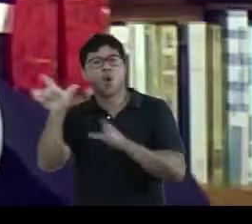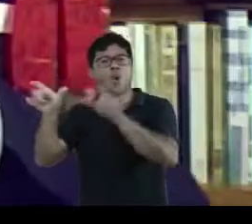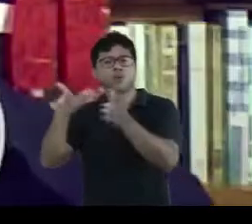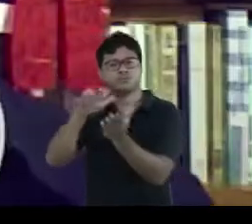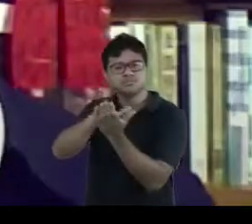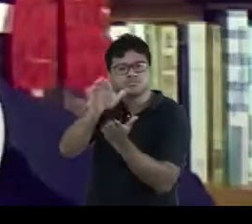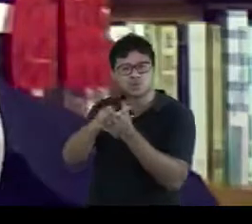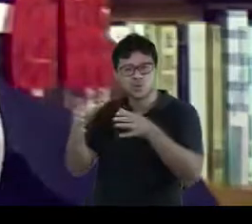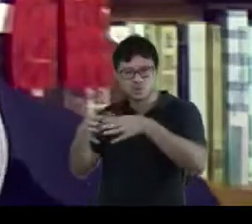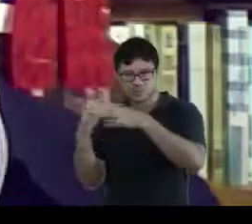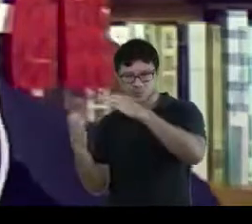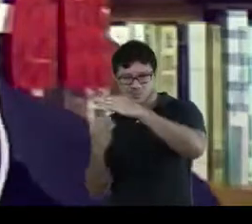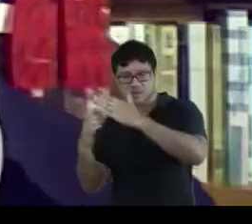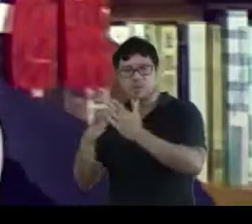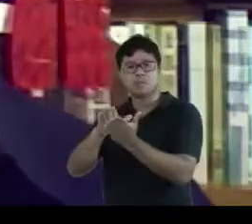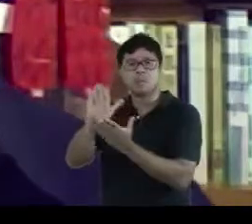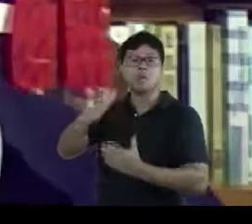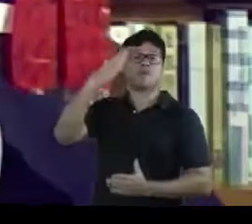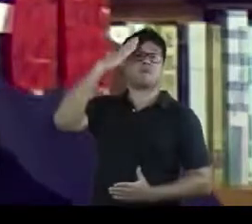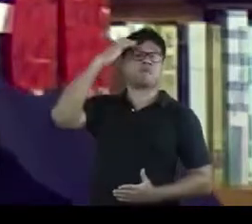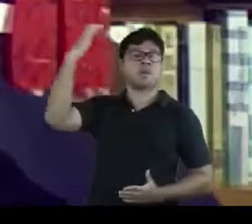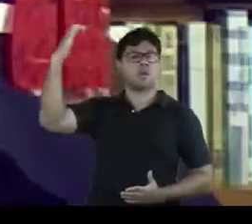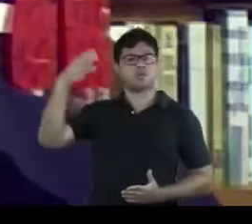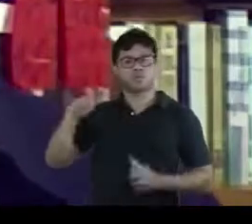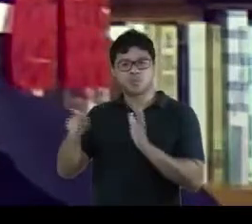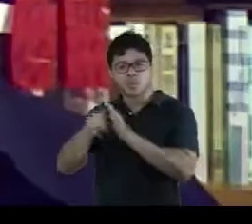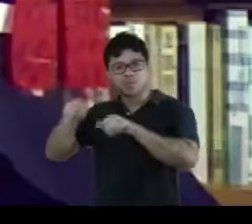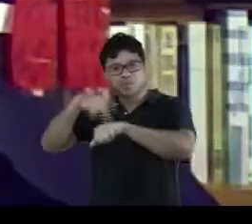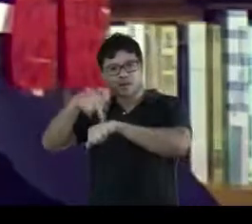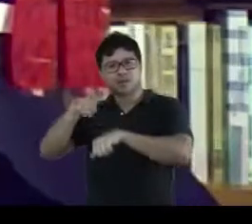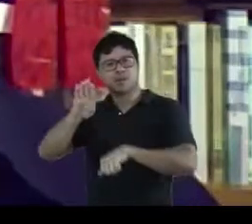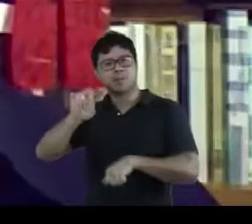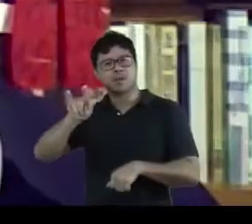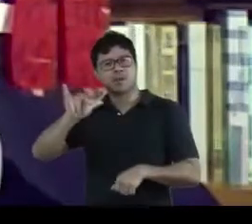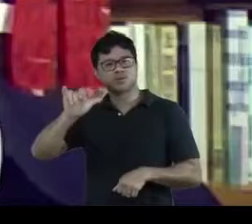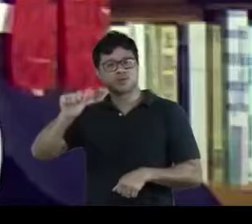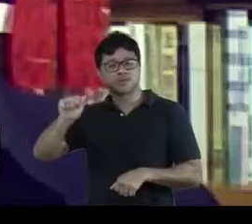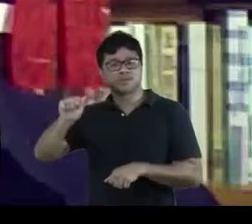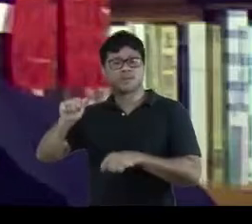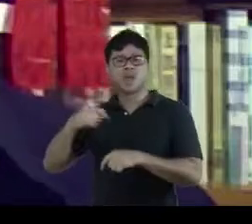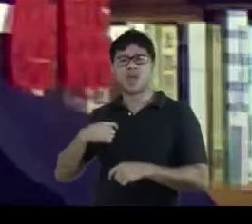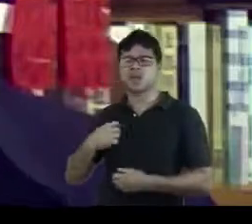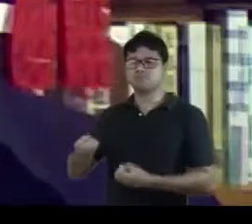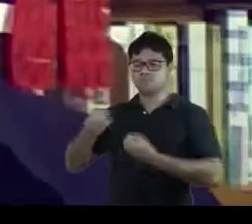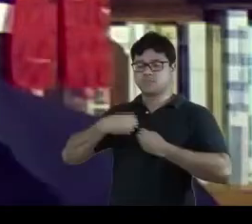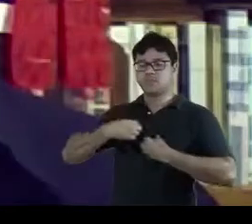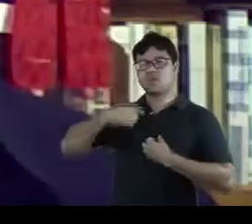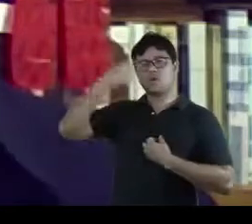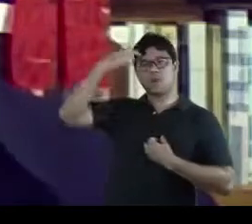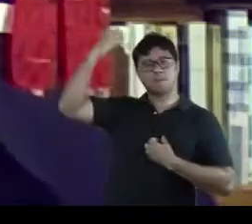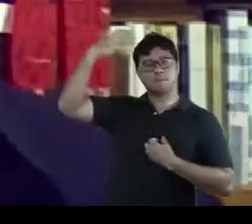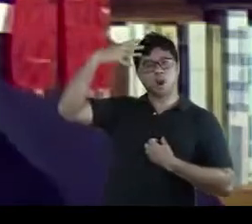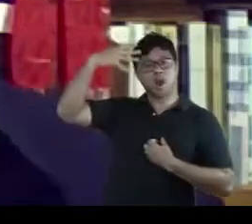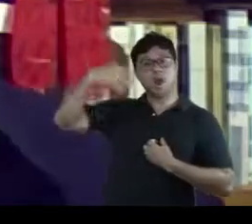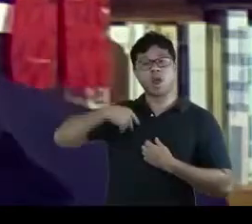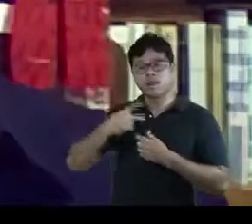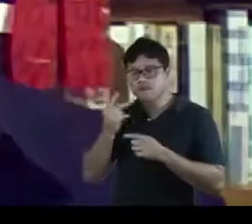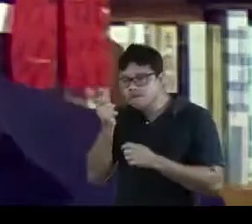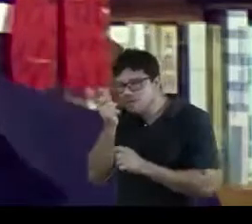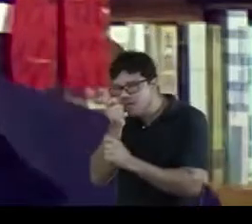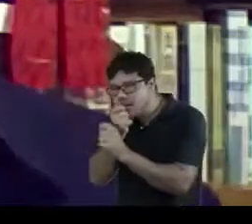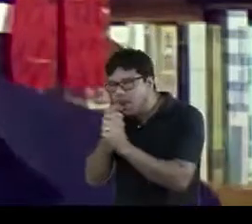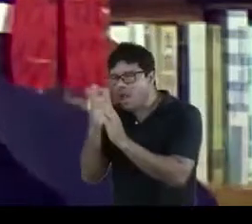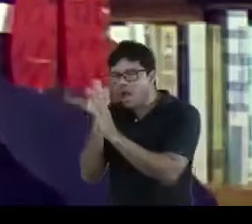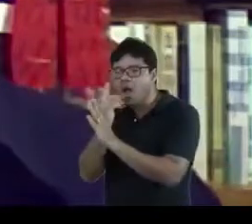editores belgas mais conhecidos. E isso me inspirou, tal qual o detetive, a buscar as